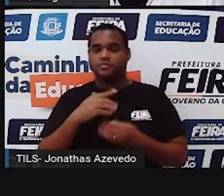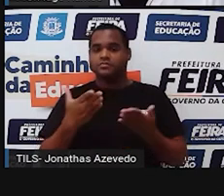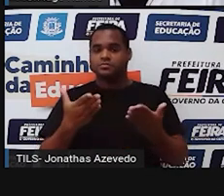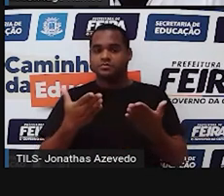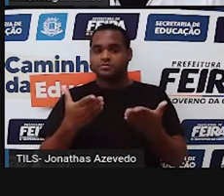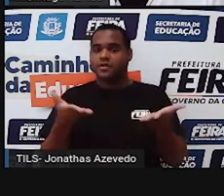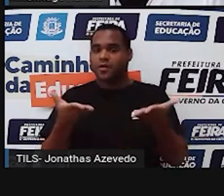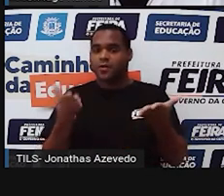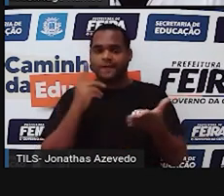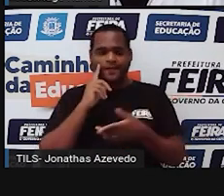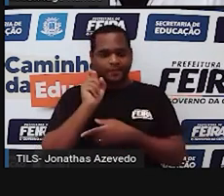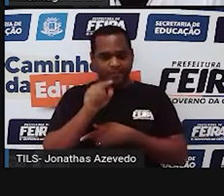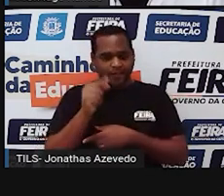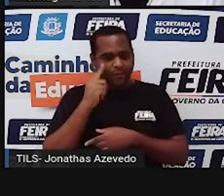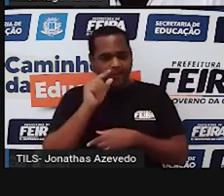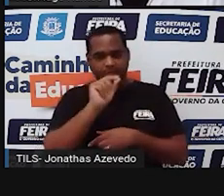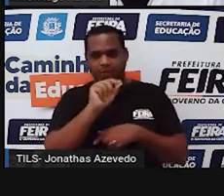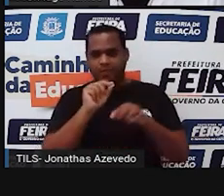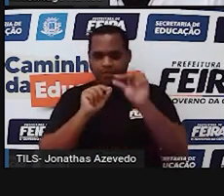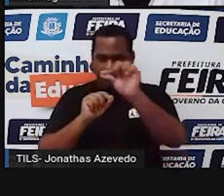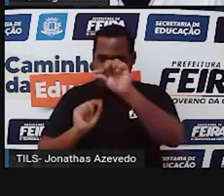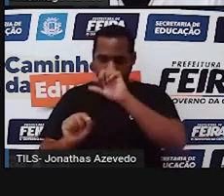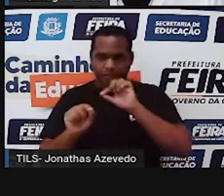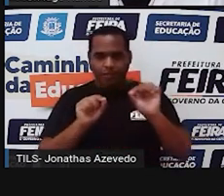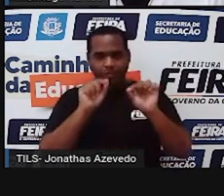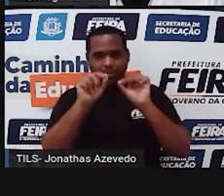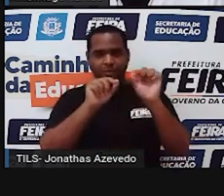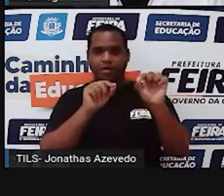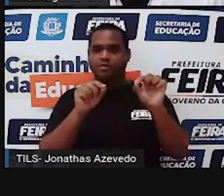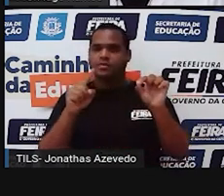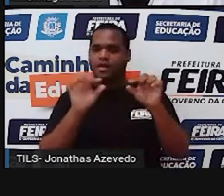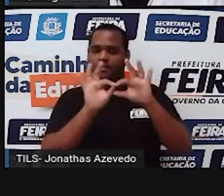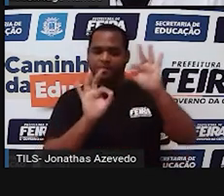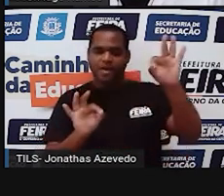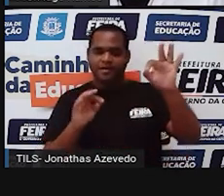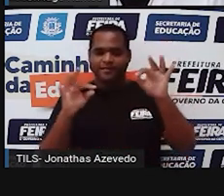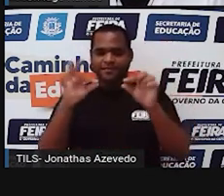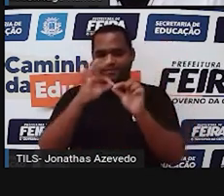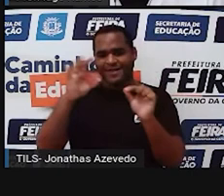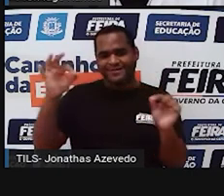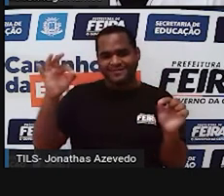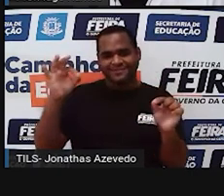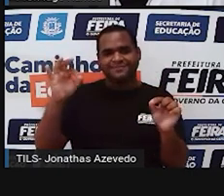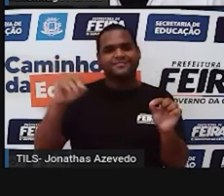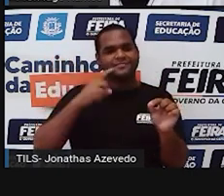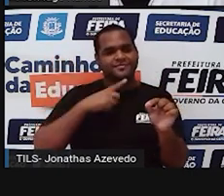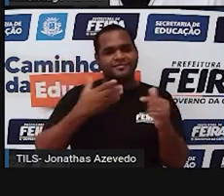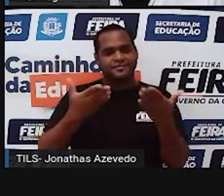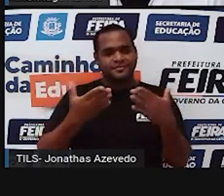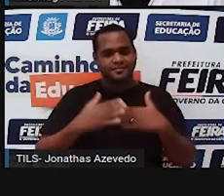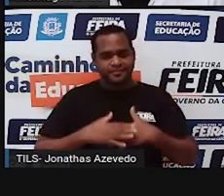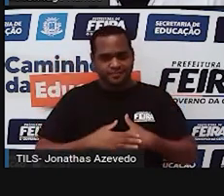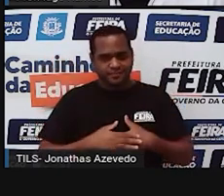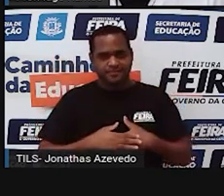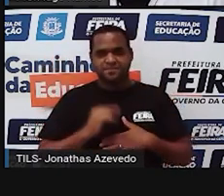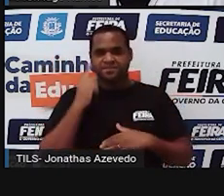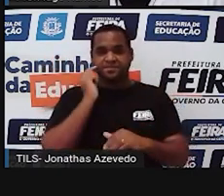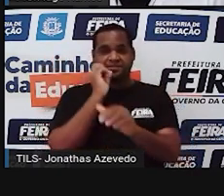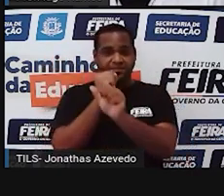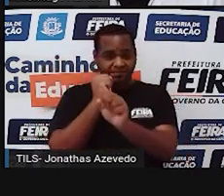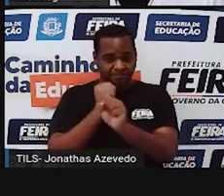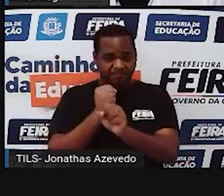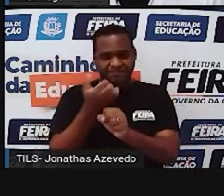agora eu seleciono os pontos do ângulo e aí a bissetriz passa por dentro desse ângulo se a gente medir aquele ângulo